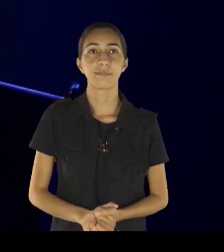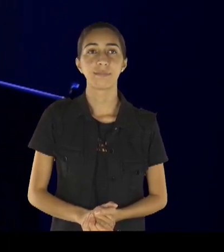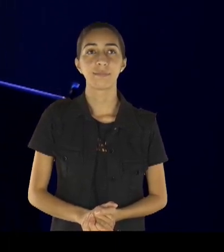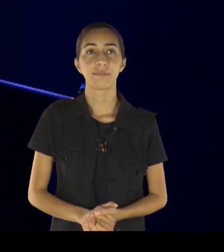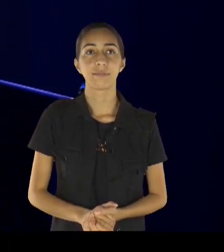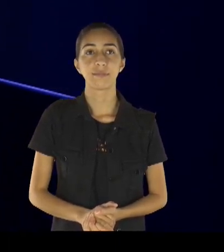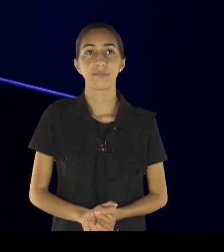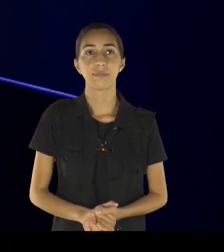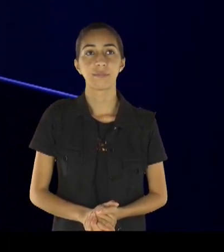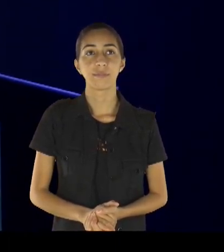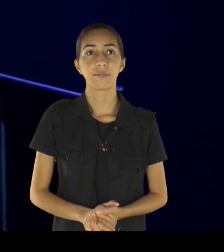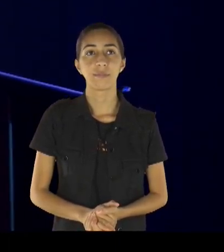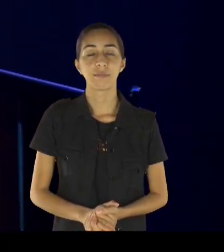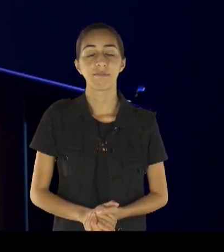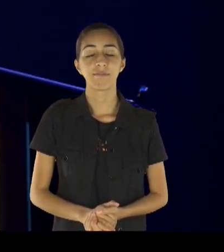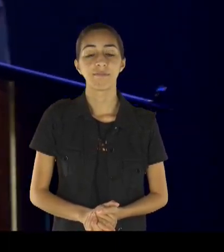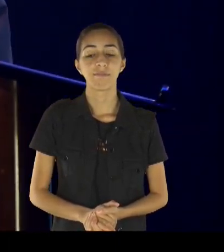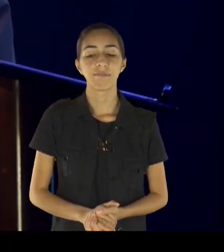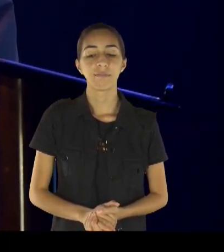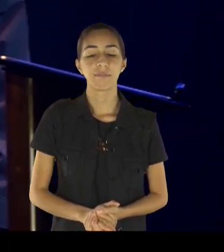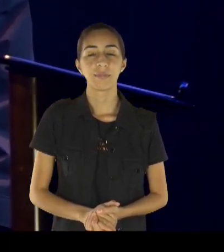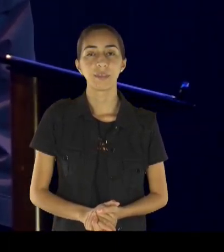Confesso que passei esses dias sozinho,